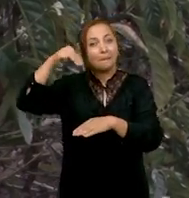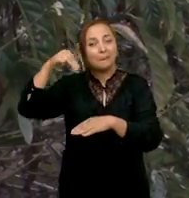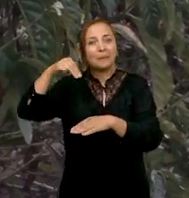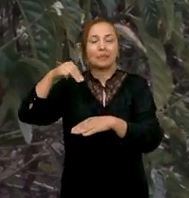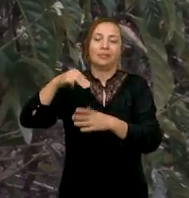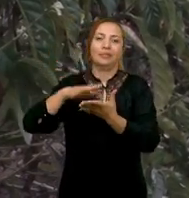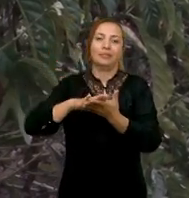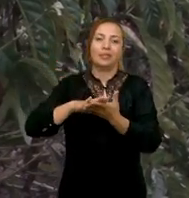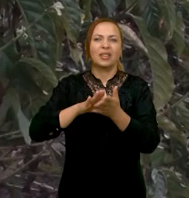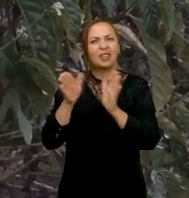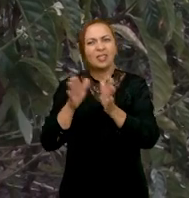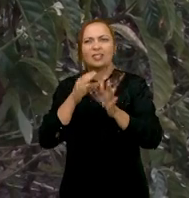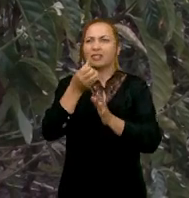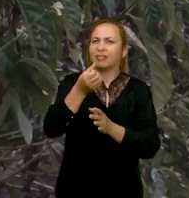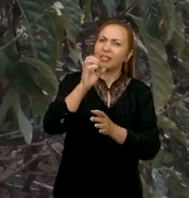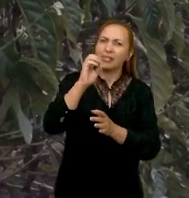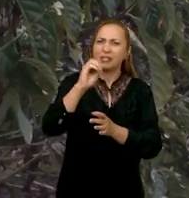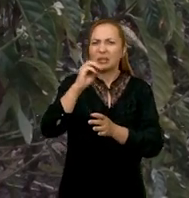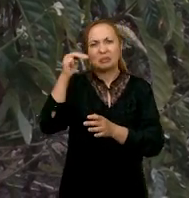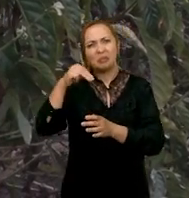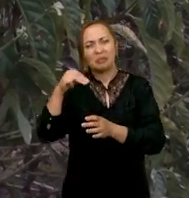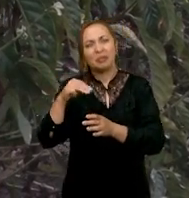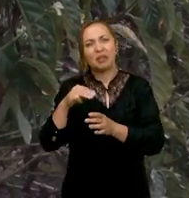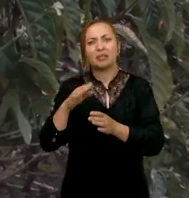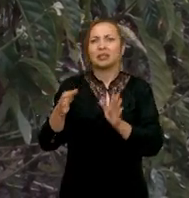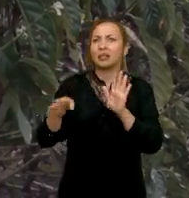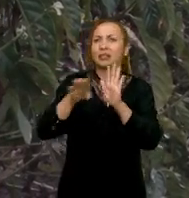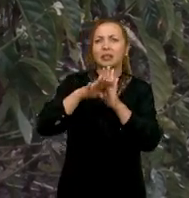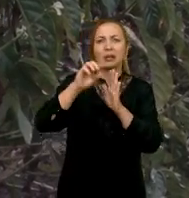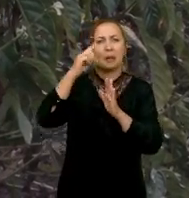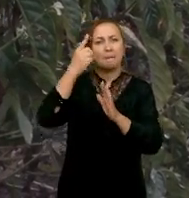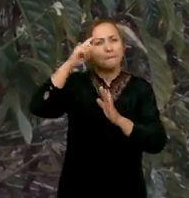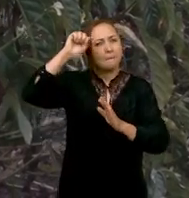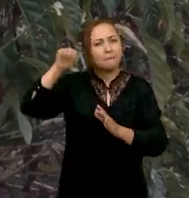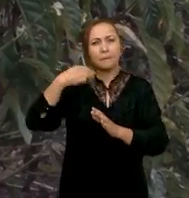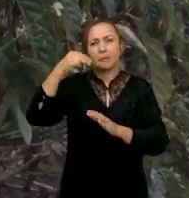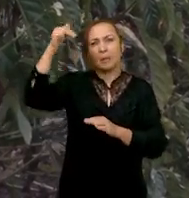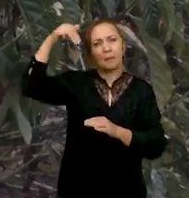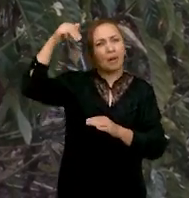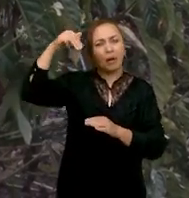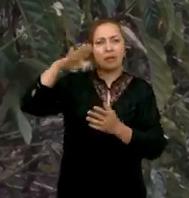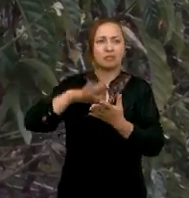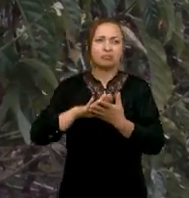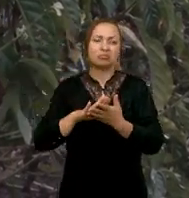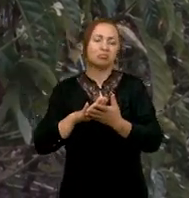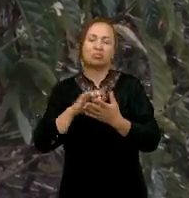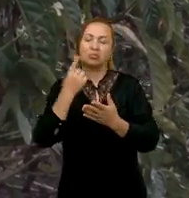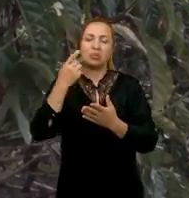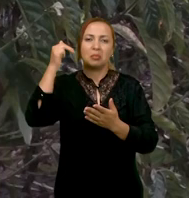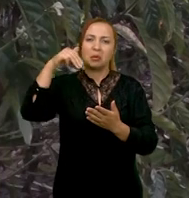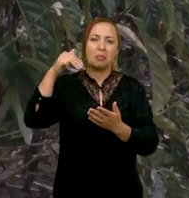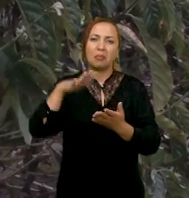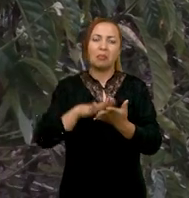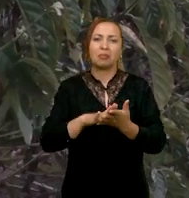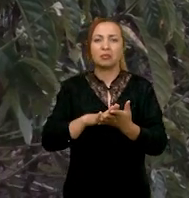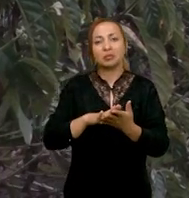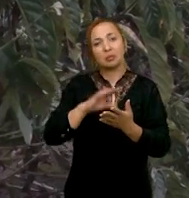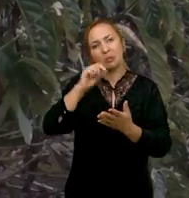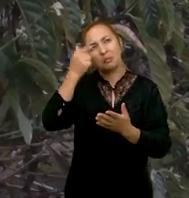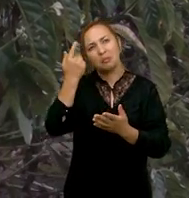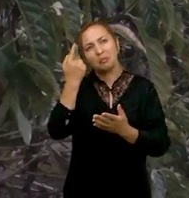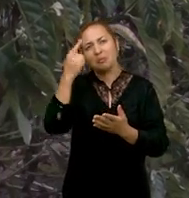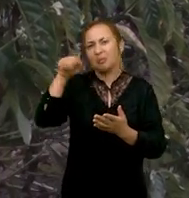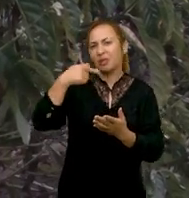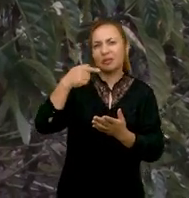Entre 600 a 1.000 metros, 1.000 metros e